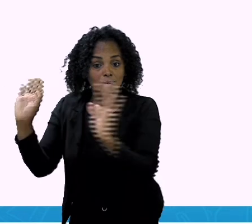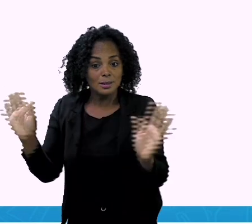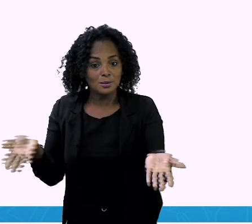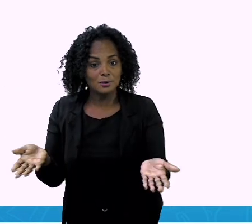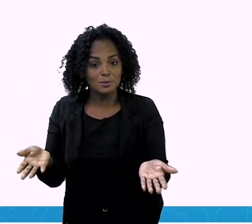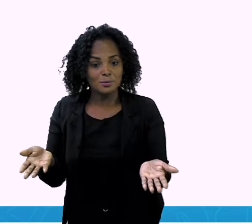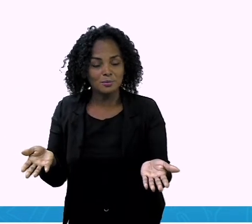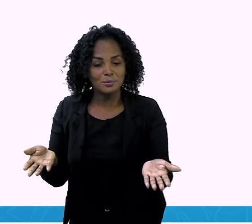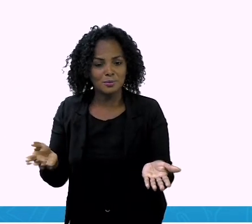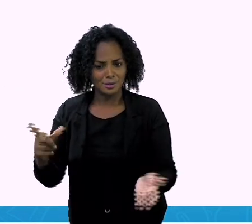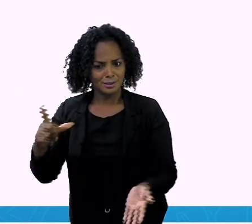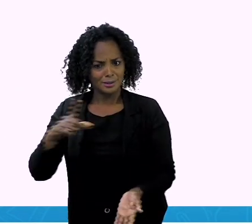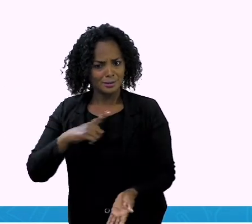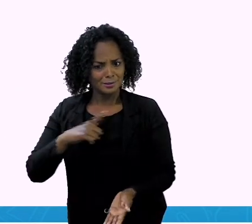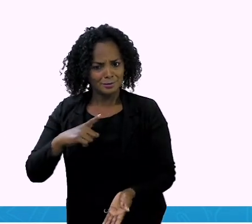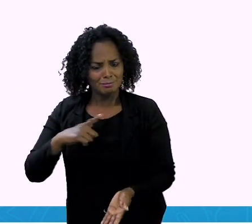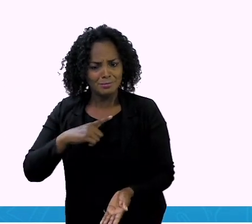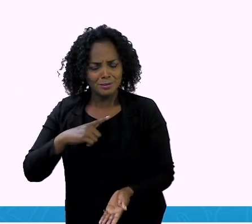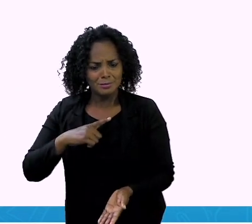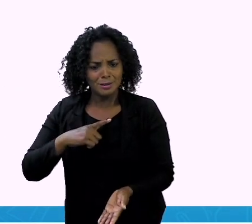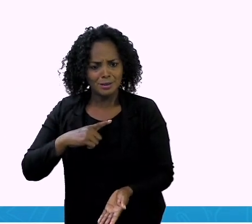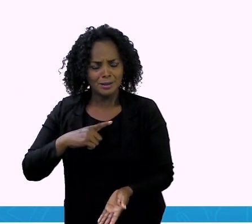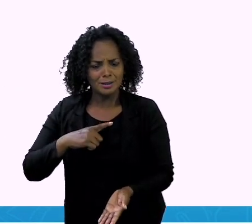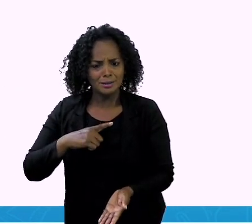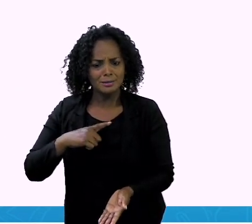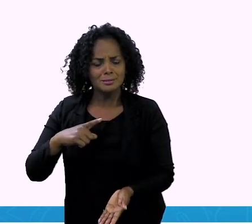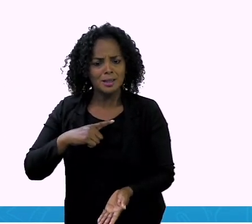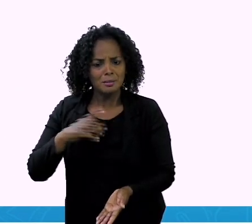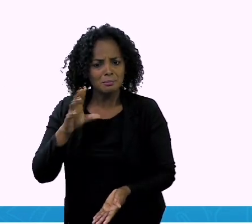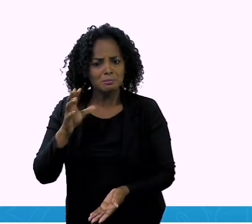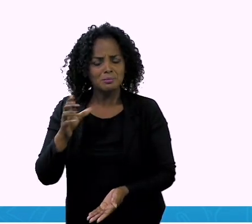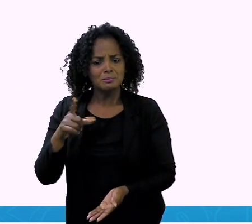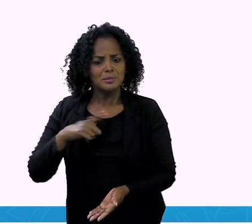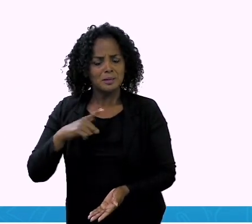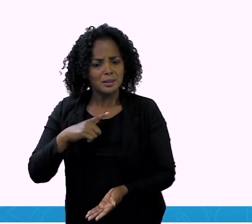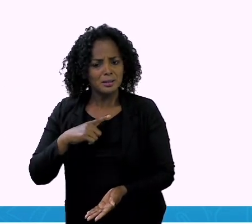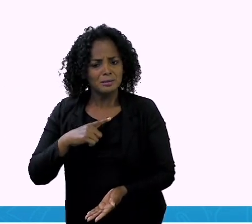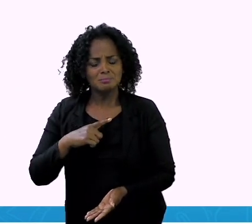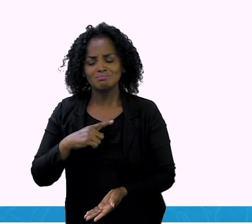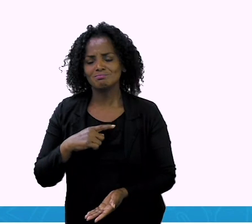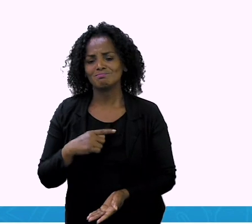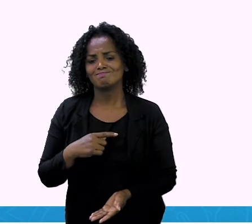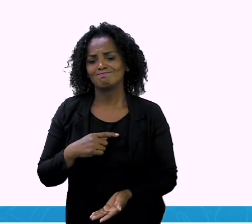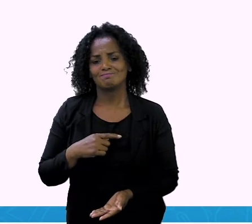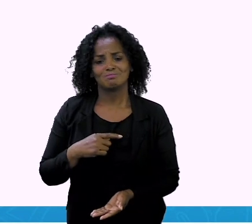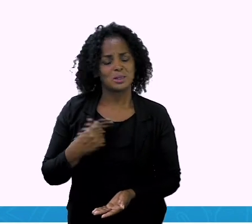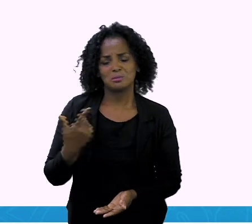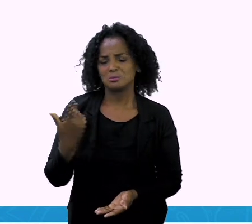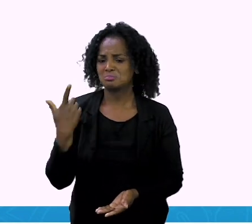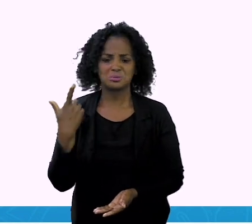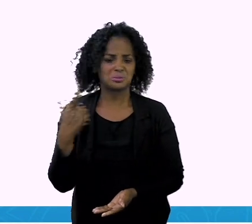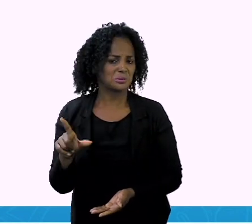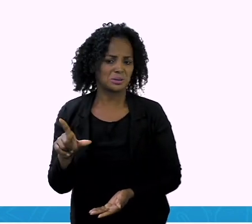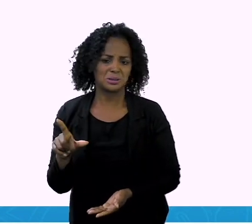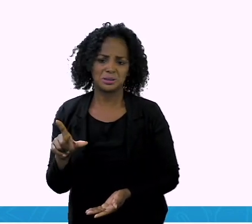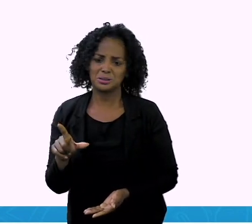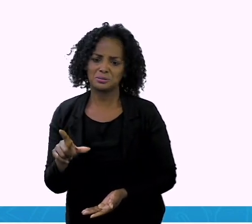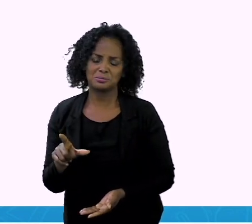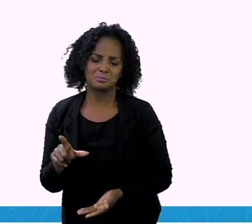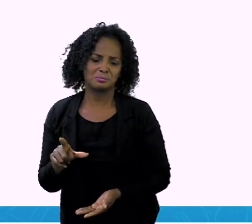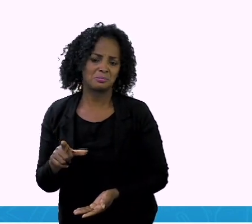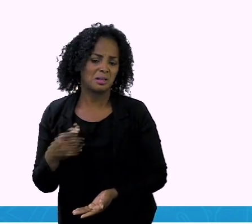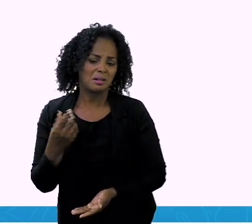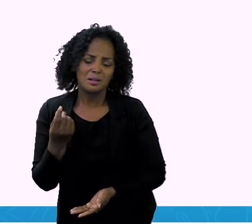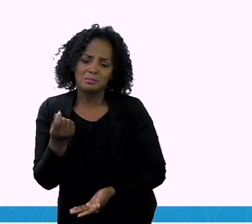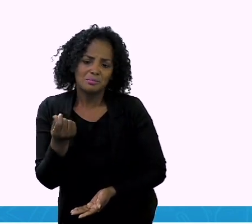Quem já teve oportunidade de pegar uma nota dessa? Eu não consegui pegar ainda. Sabe qual o valor dessa nota? Hã?